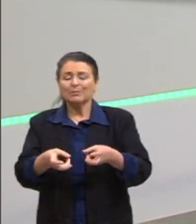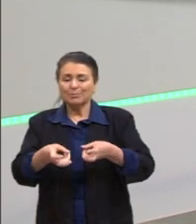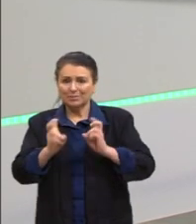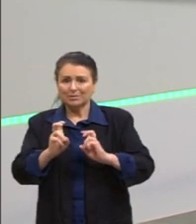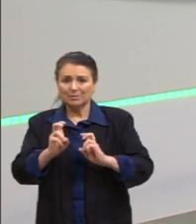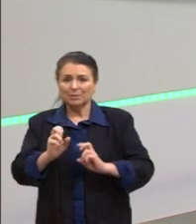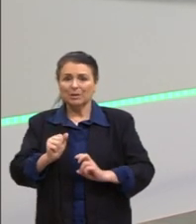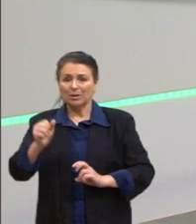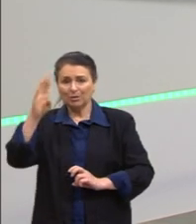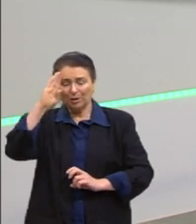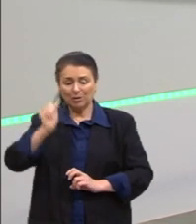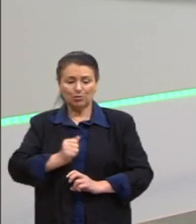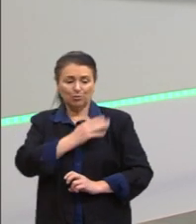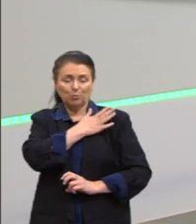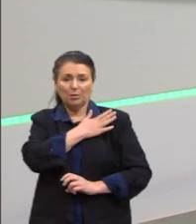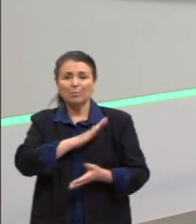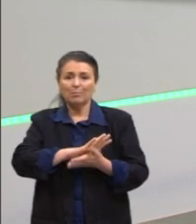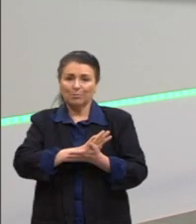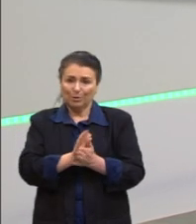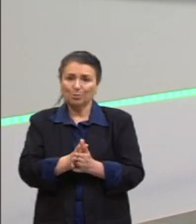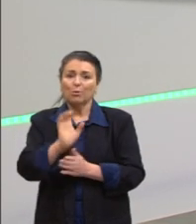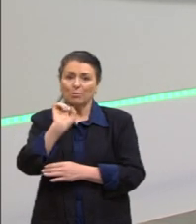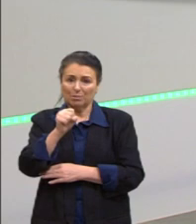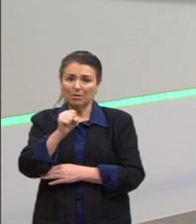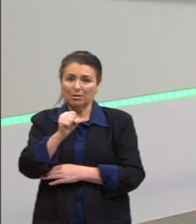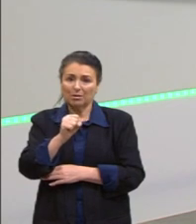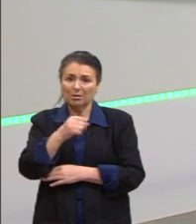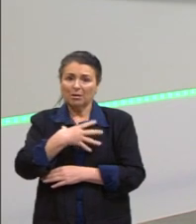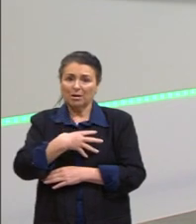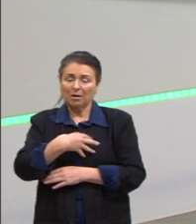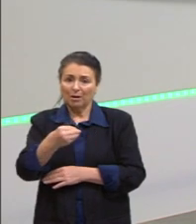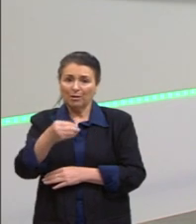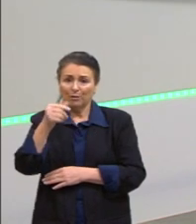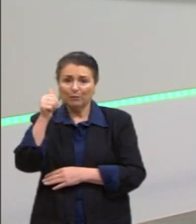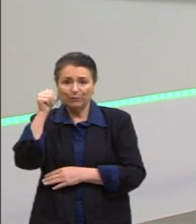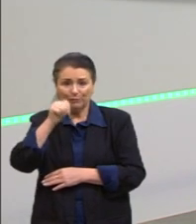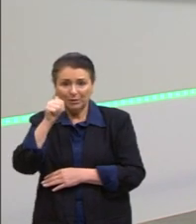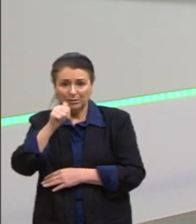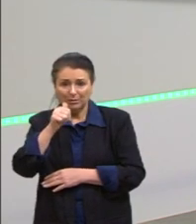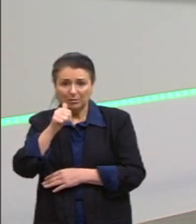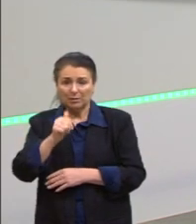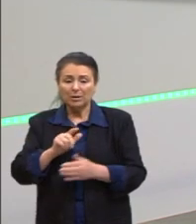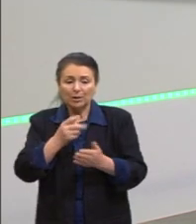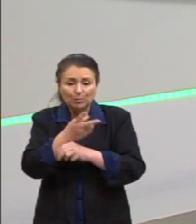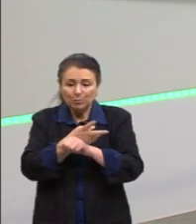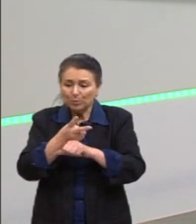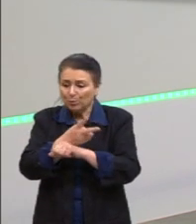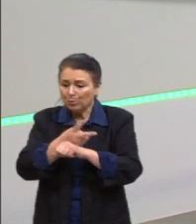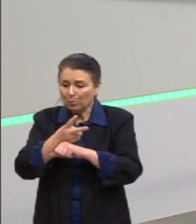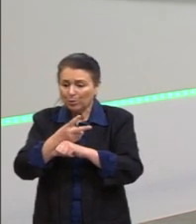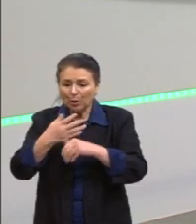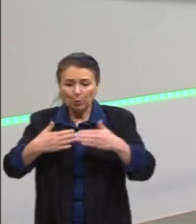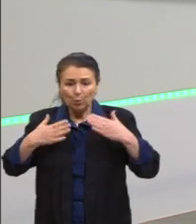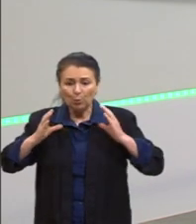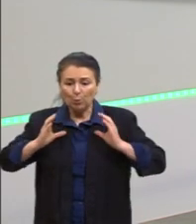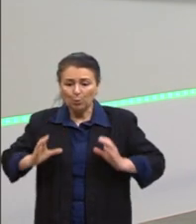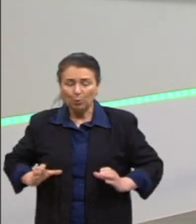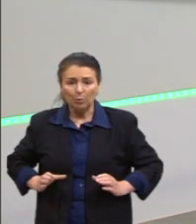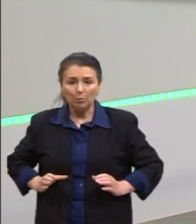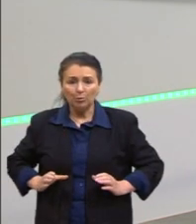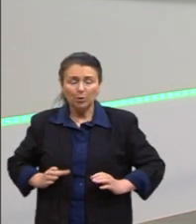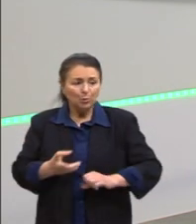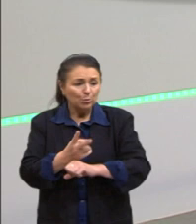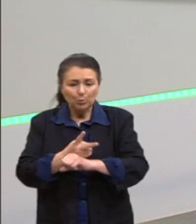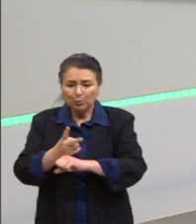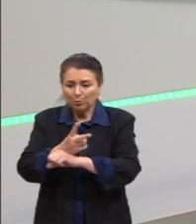tentando buscar o corpo dela para poder enterrar, para poder se despedir. E ele vai em tudo que é lugar